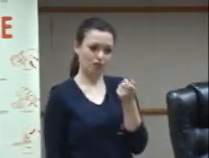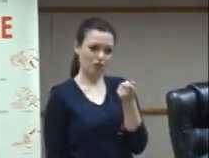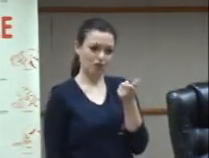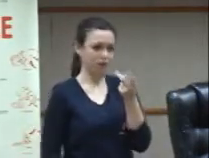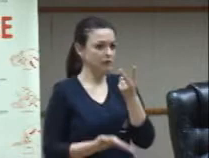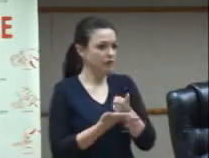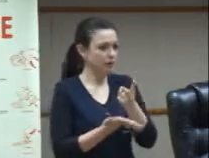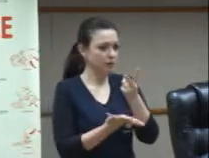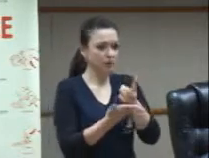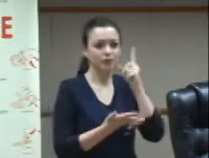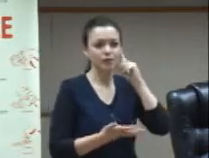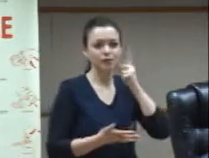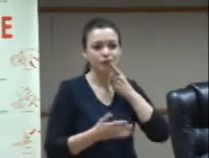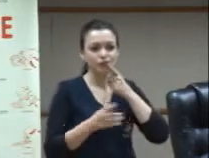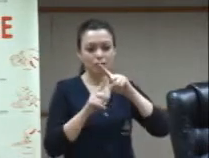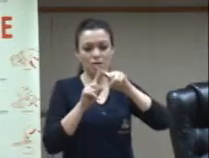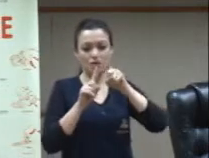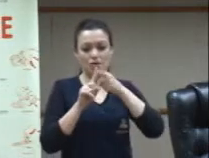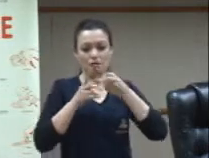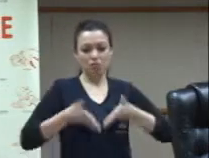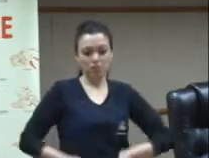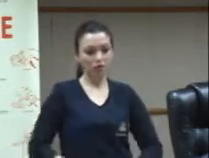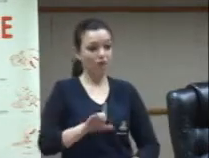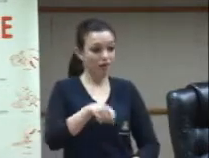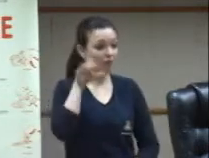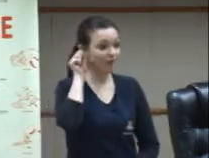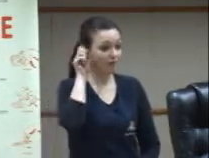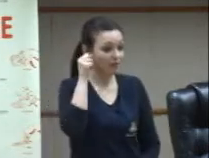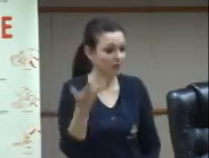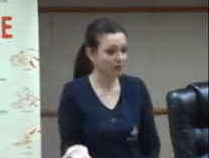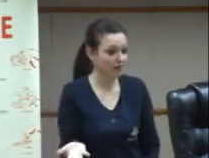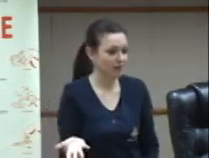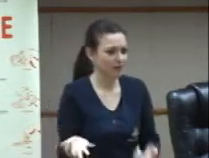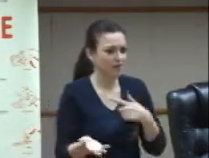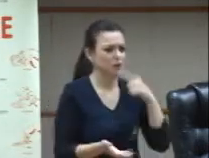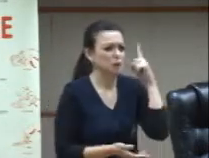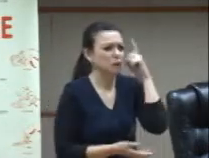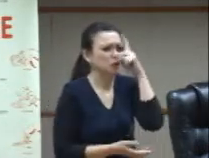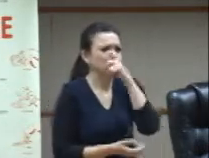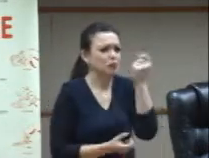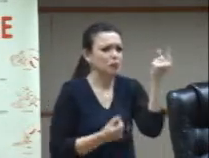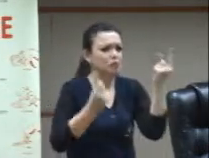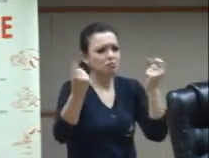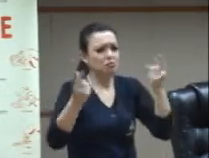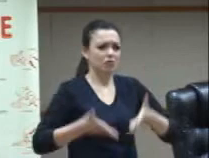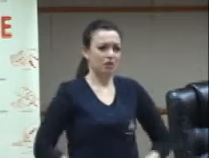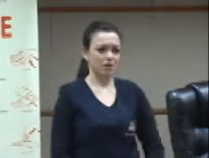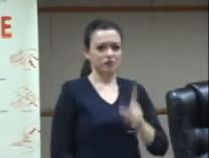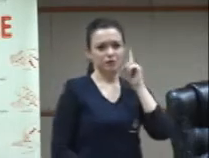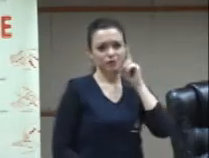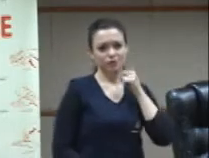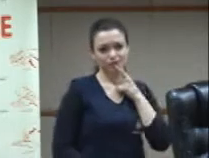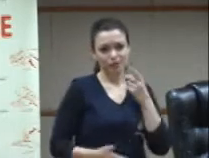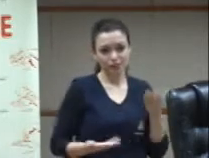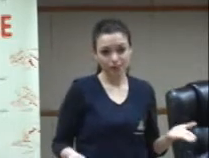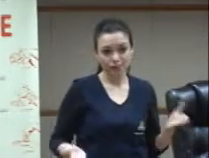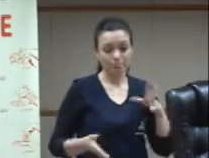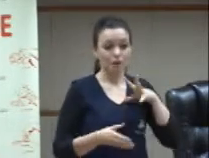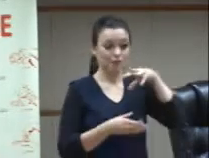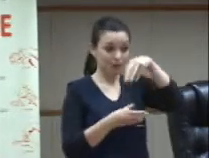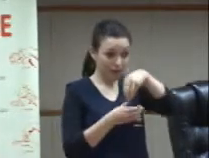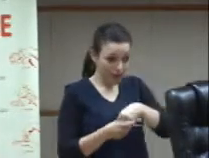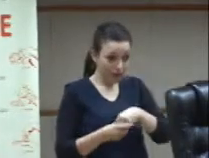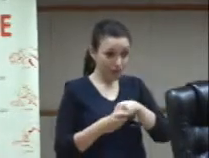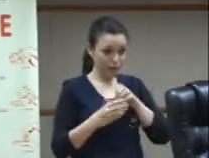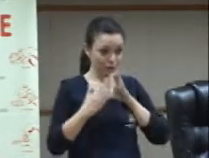essa inclusão já acontece dentro de casa obrigatoriamente dentro de casa vai ter que haver um diálogo entre culturas